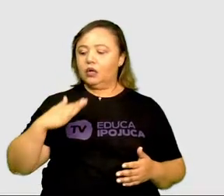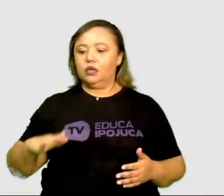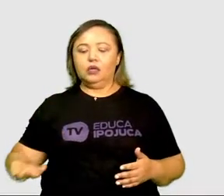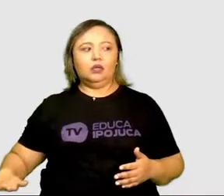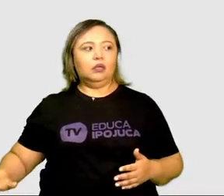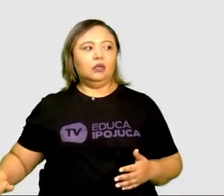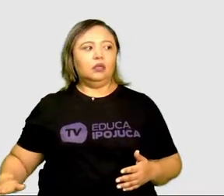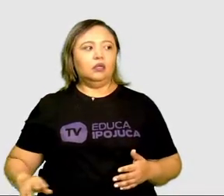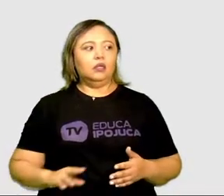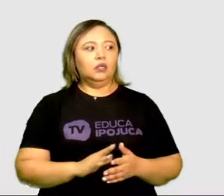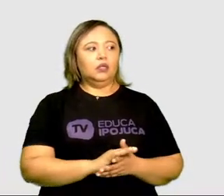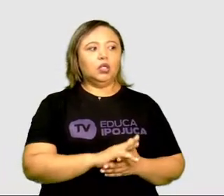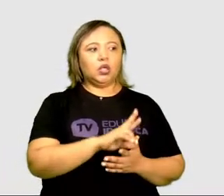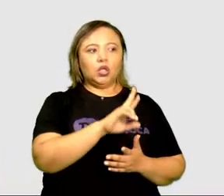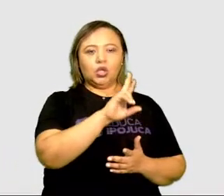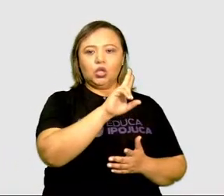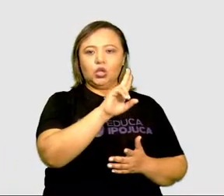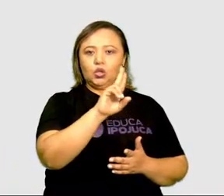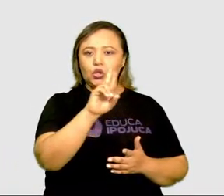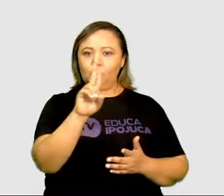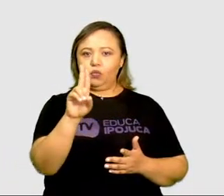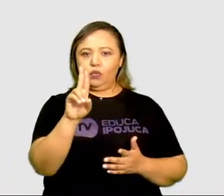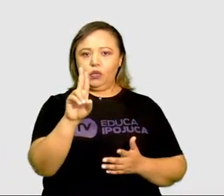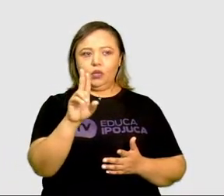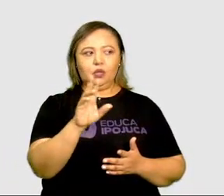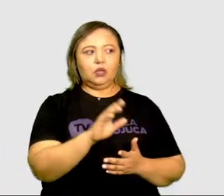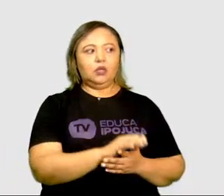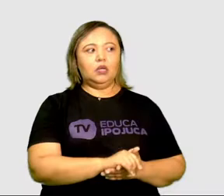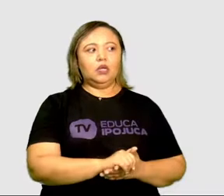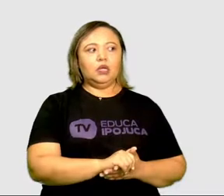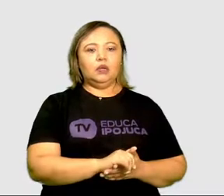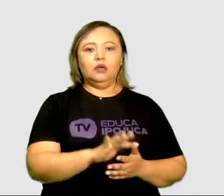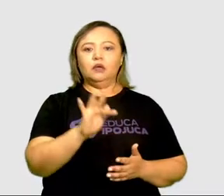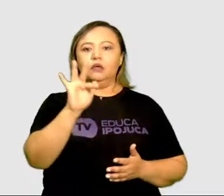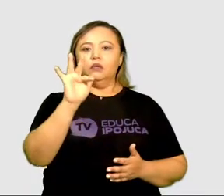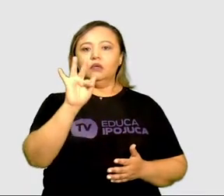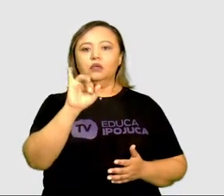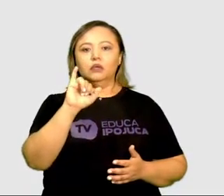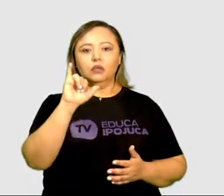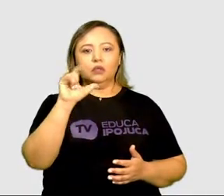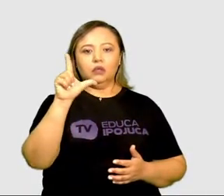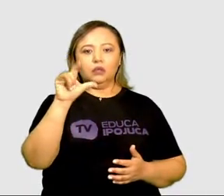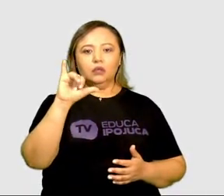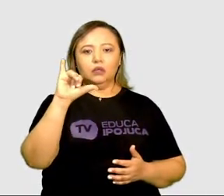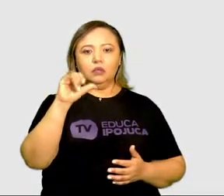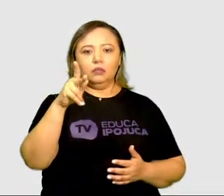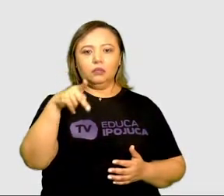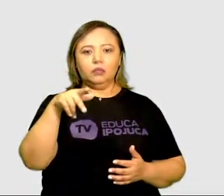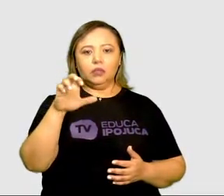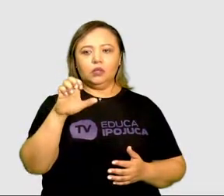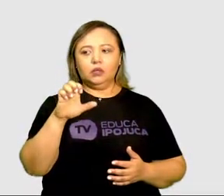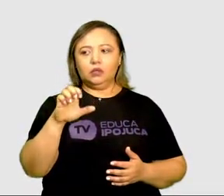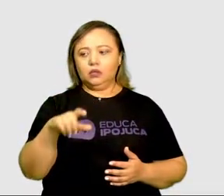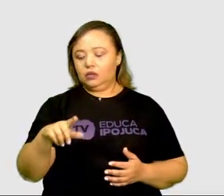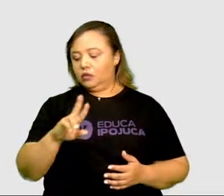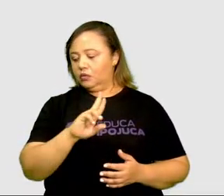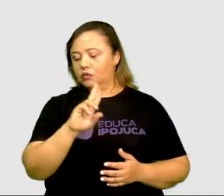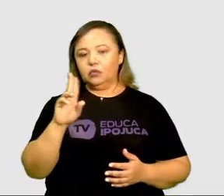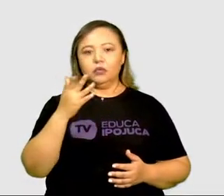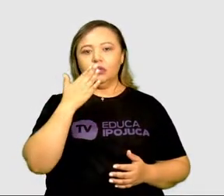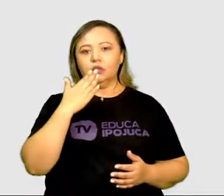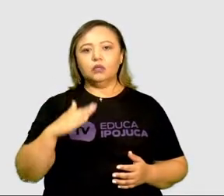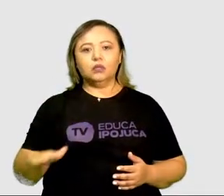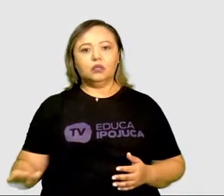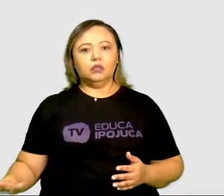cujo nome foi atribuído de Filipe. Então, Filipe é o nome desta criança. Então,